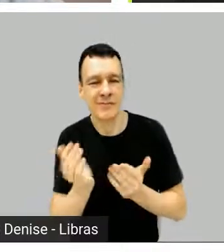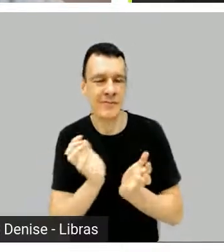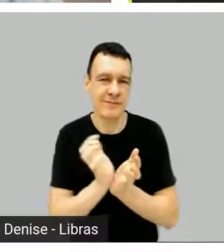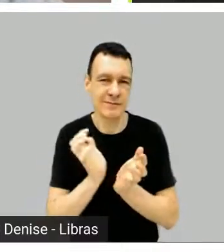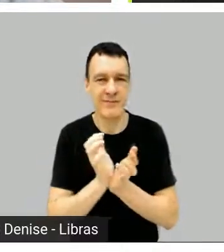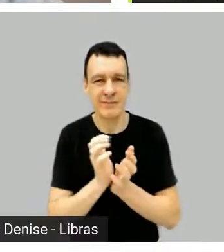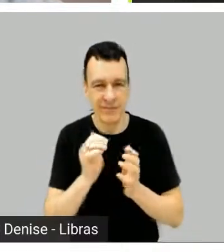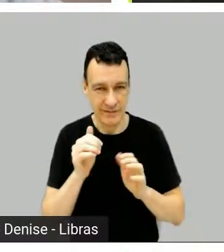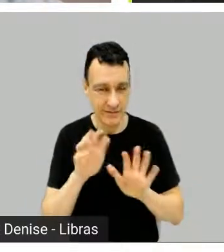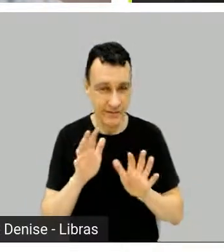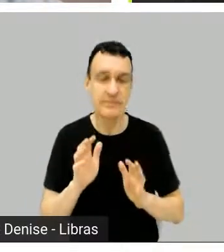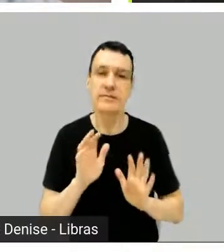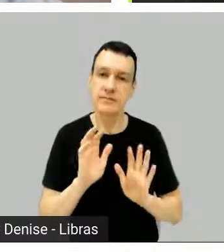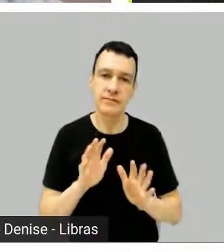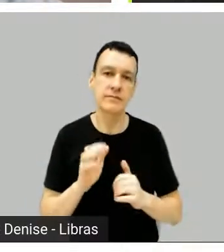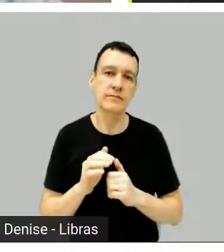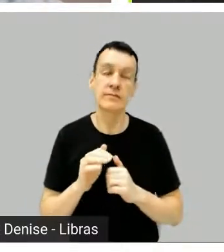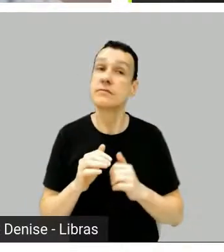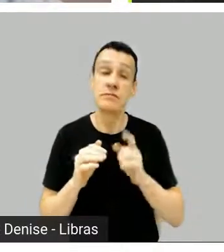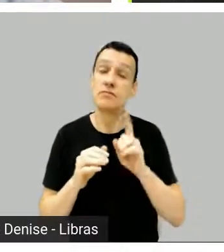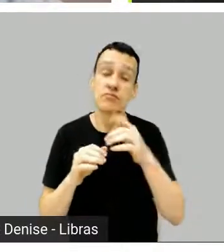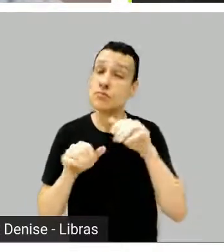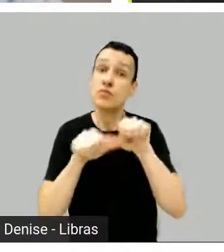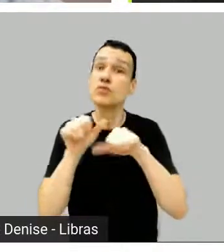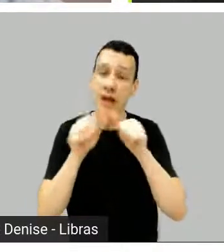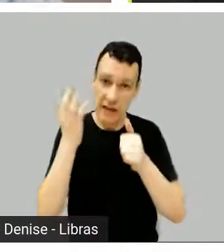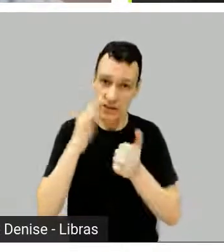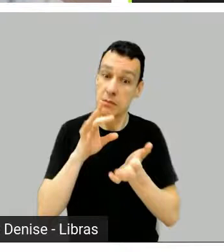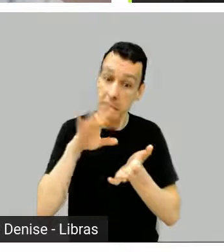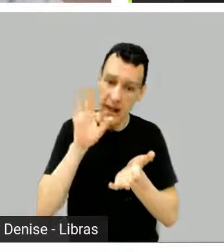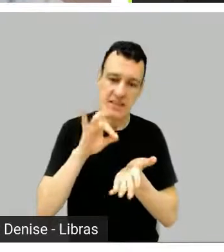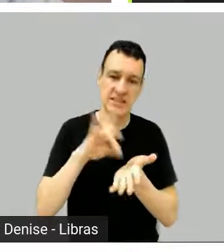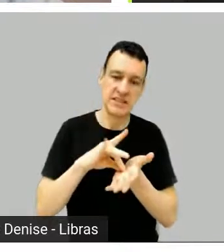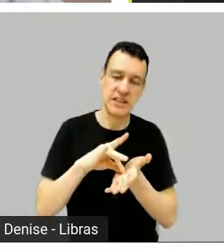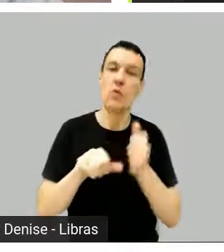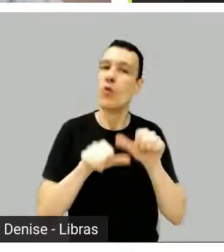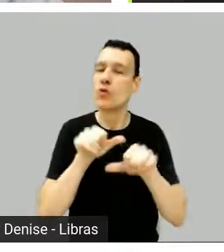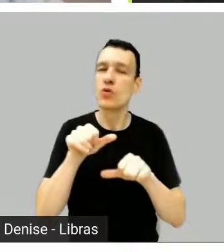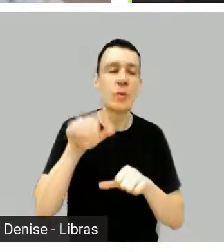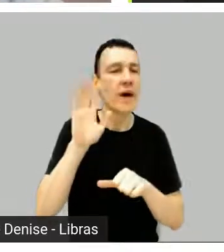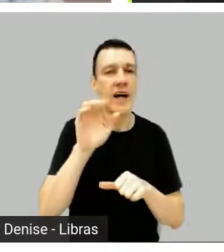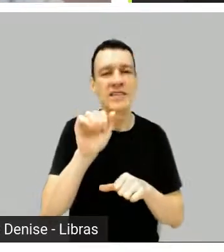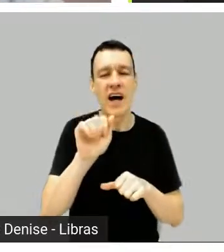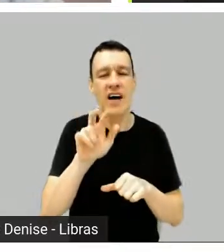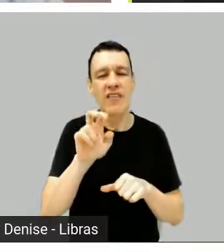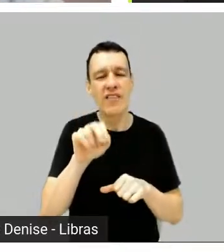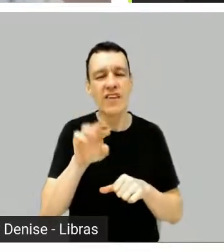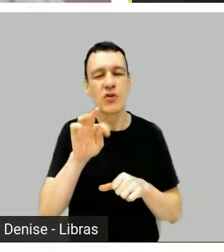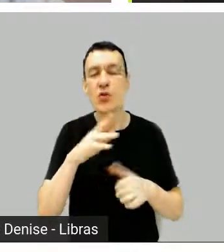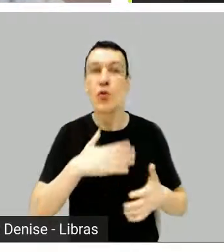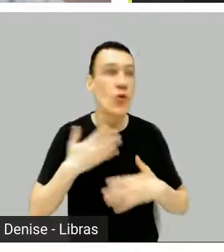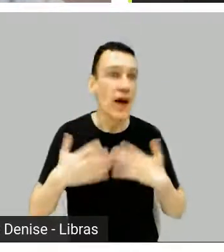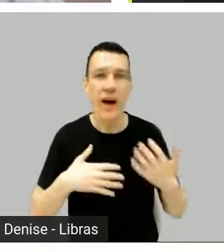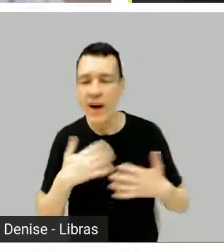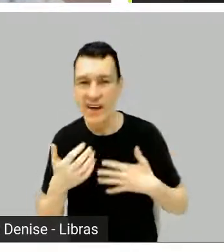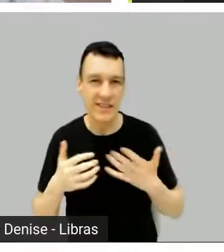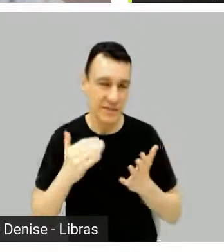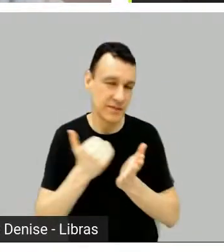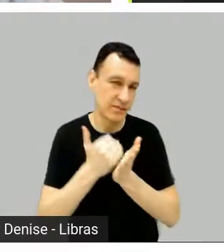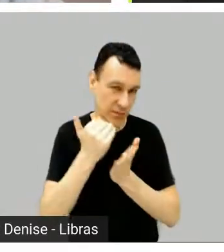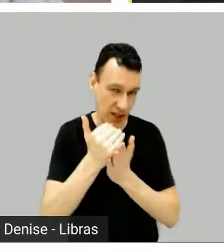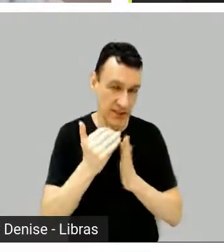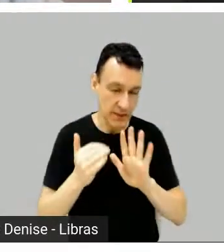e foi por uma coisa mais de aventura. E eu me diverti muito, porque fiz da Joana, a